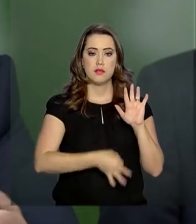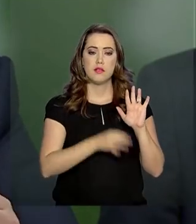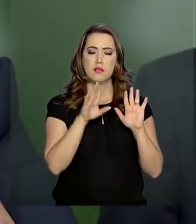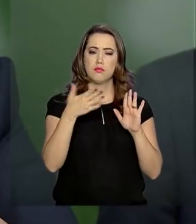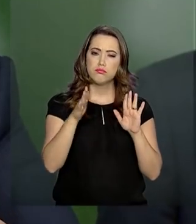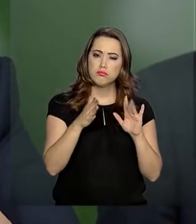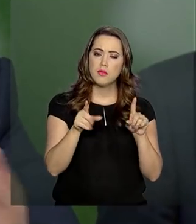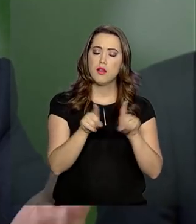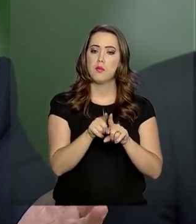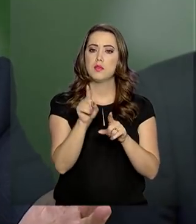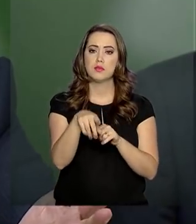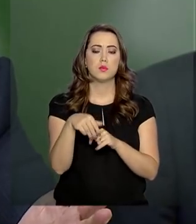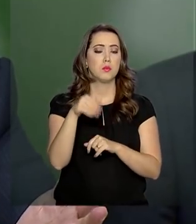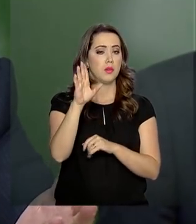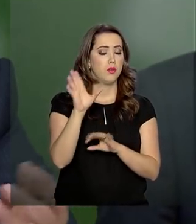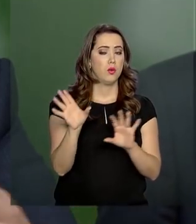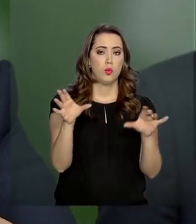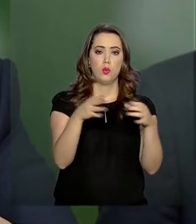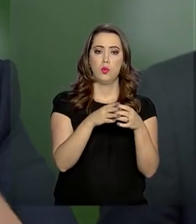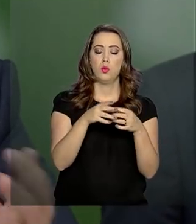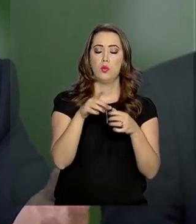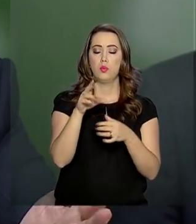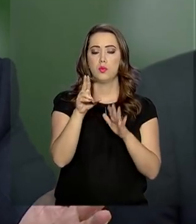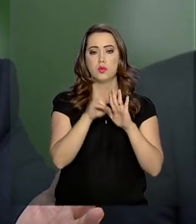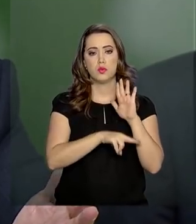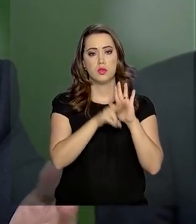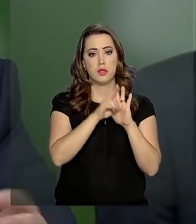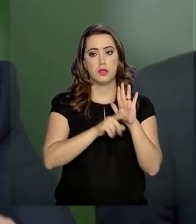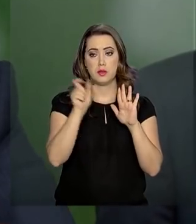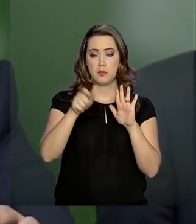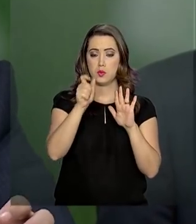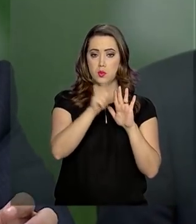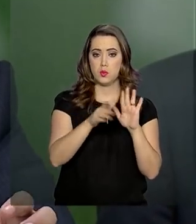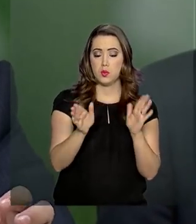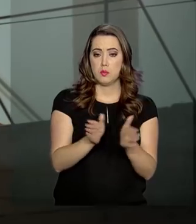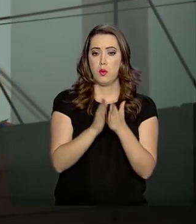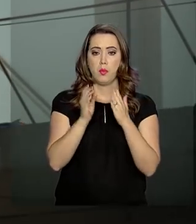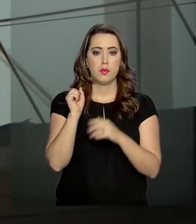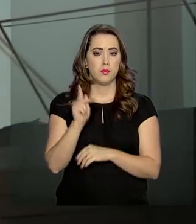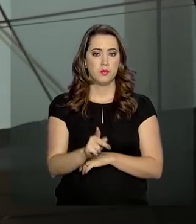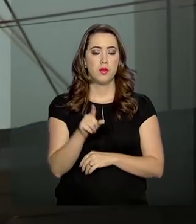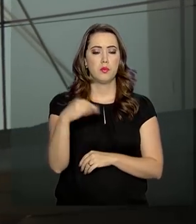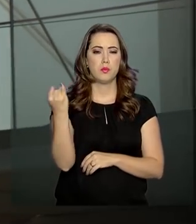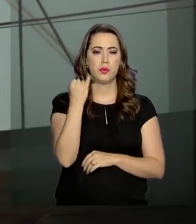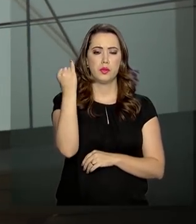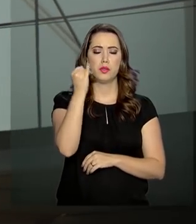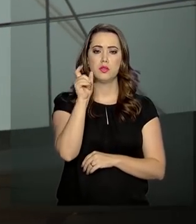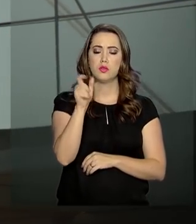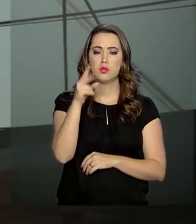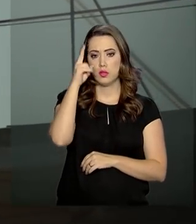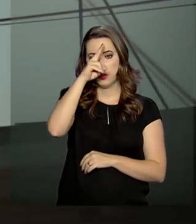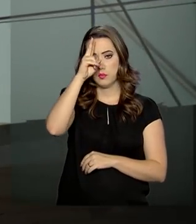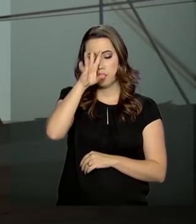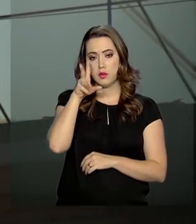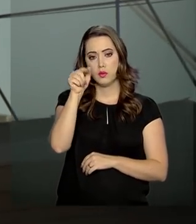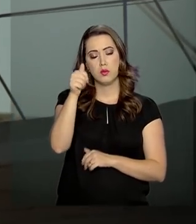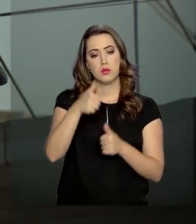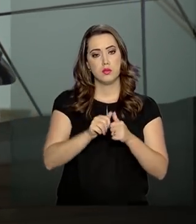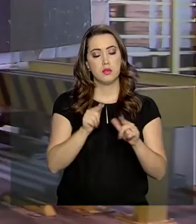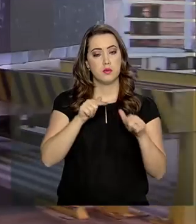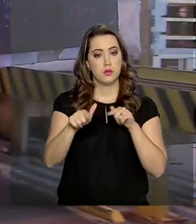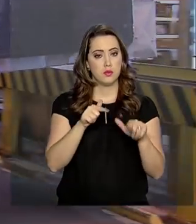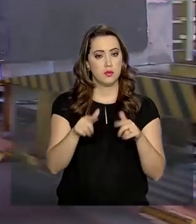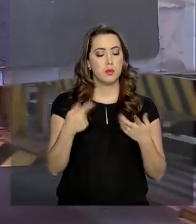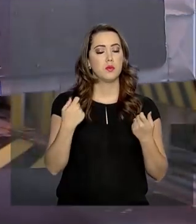mais ou menos a regra que a maioria dos brasileiros, aqueles de mais baixa renda, se aposentam. É importante lembrar que todos que estão no mercado de